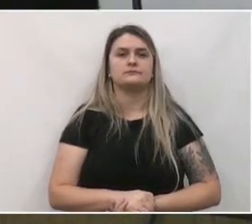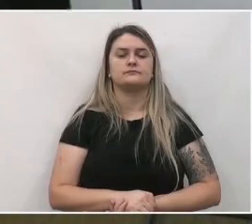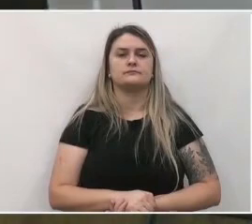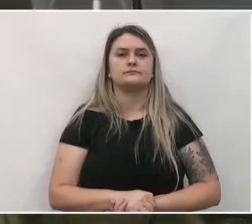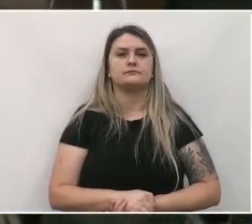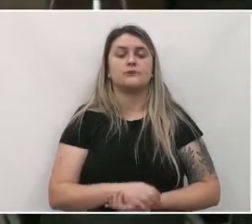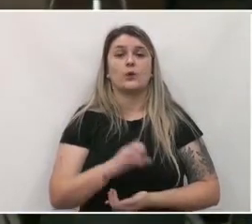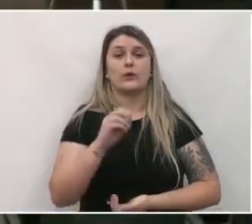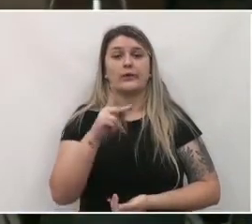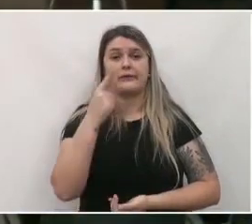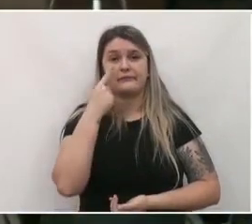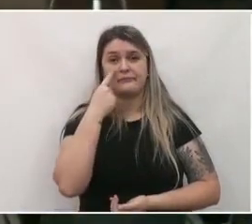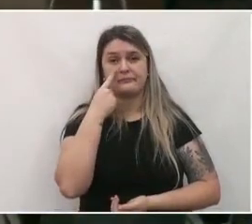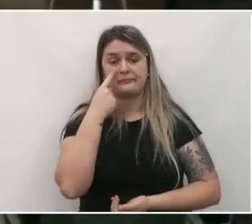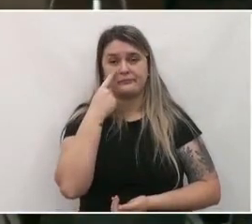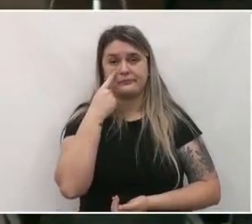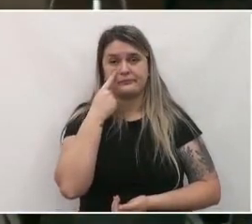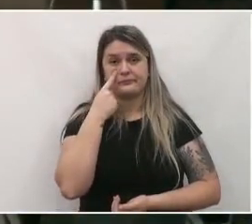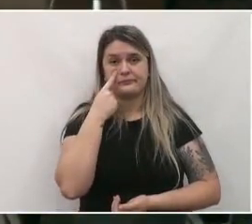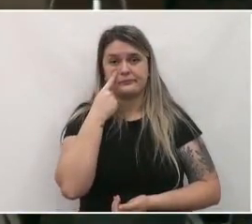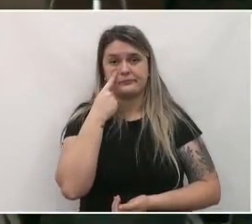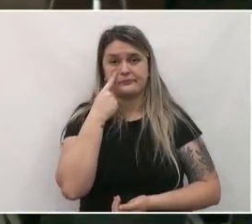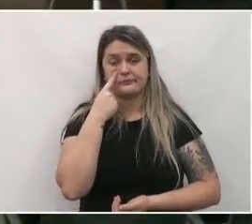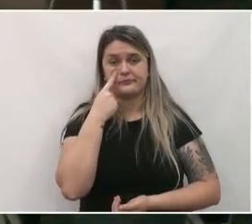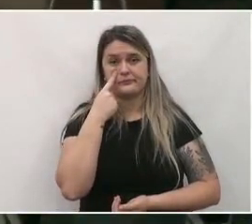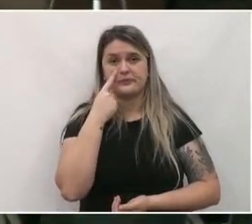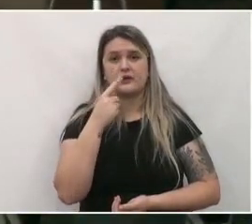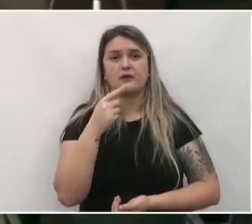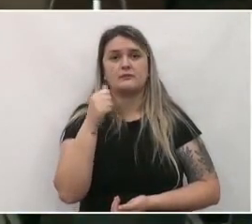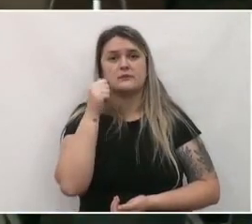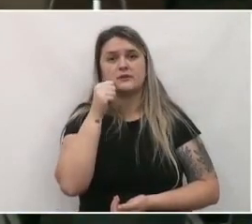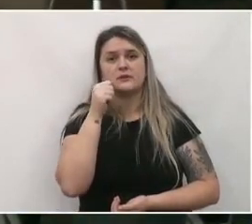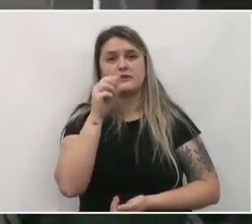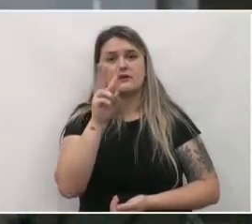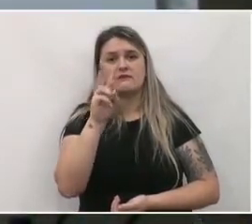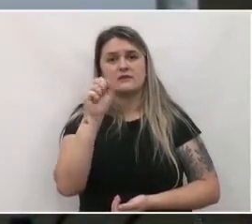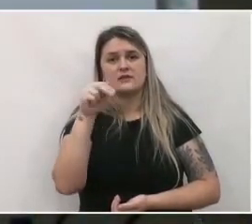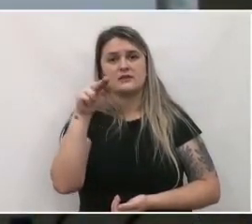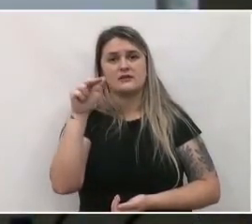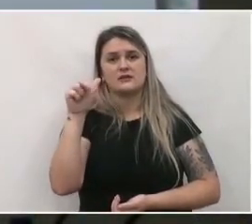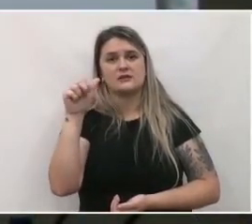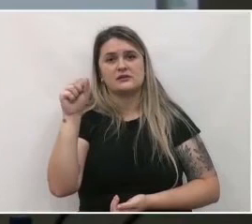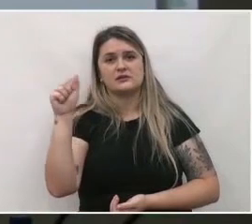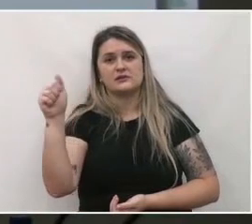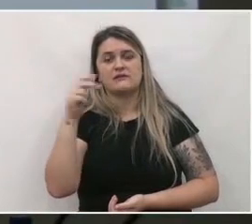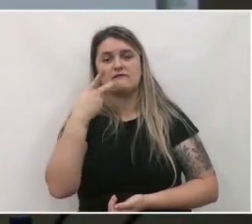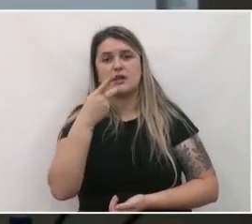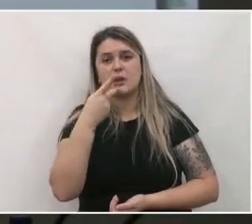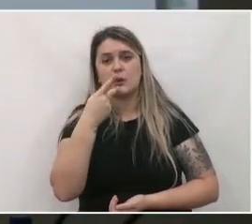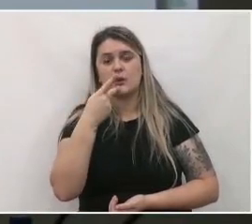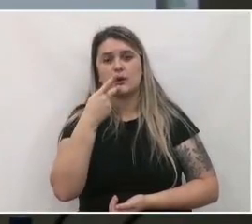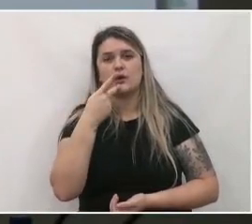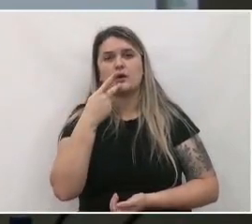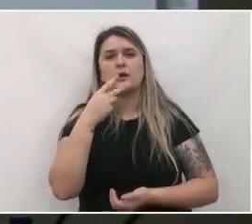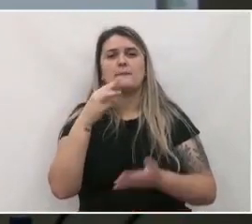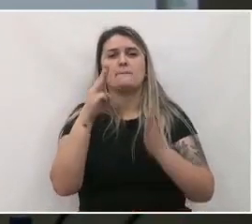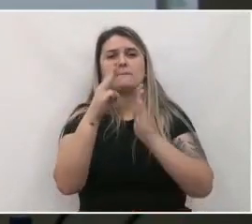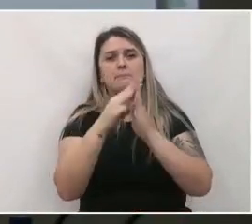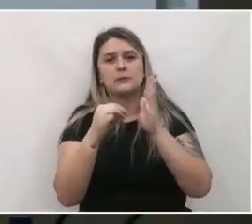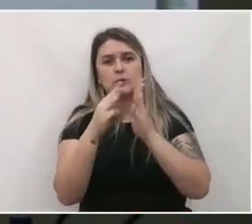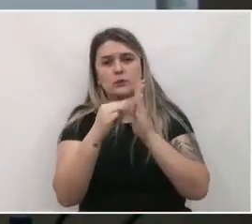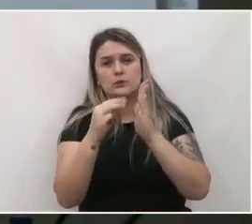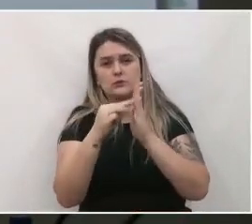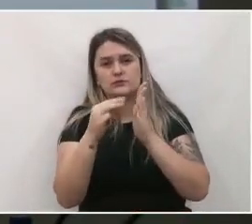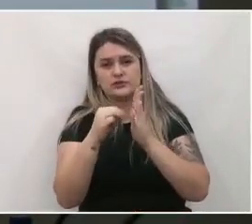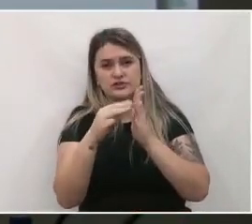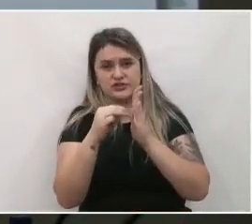ok então só só para esclarecer até a Vanessa comentou ali no YouTube mas eu vou ressaltar toda a metodologia que a